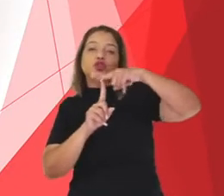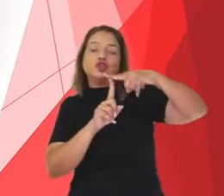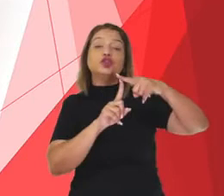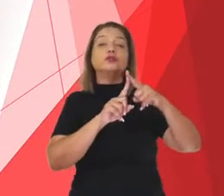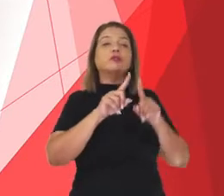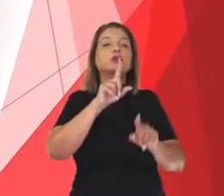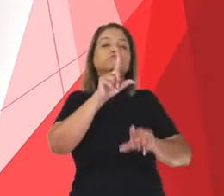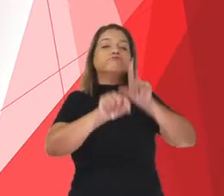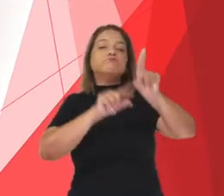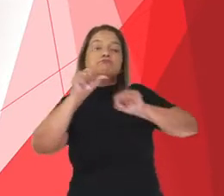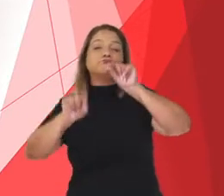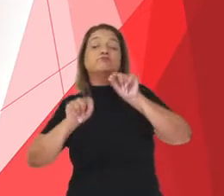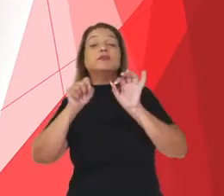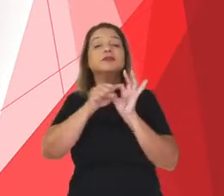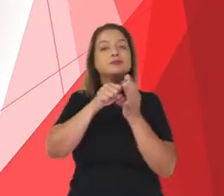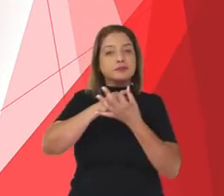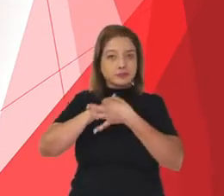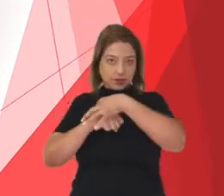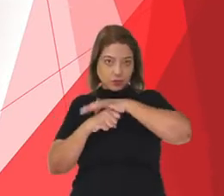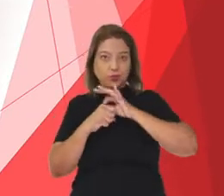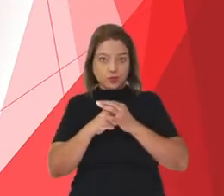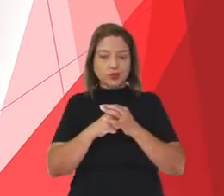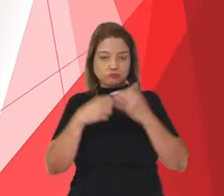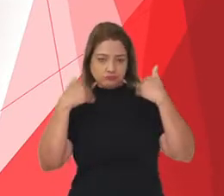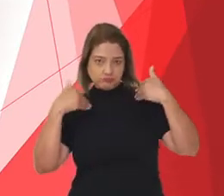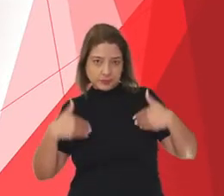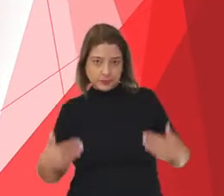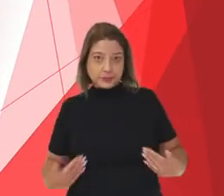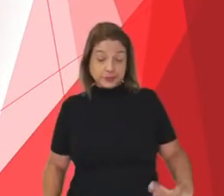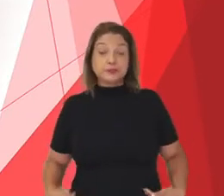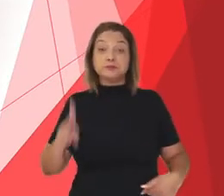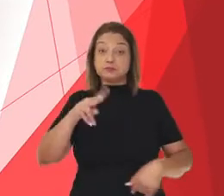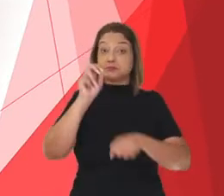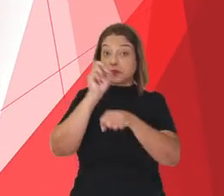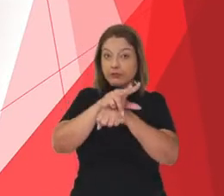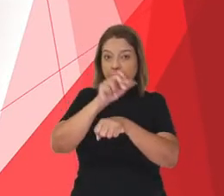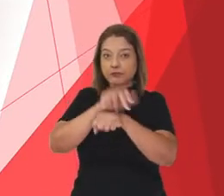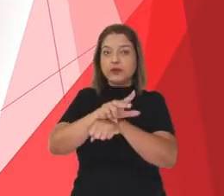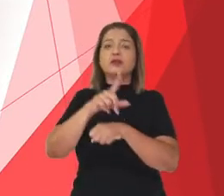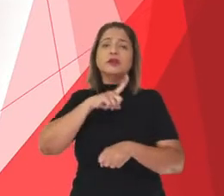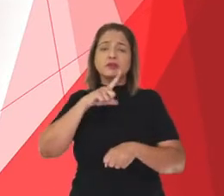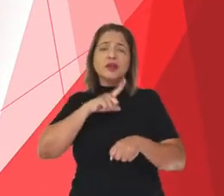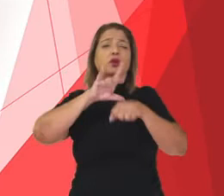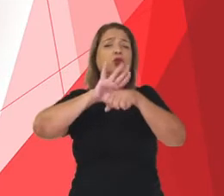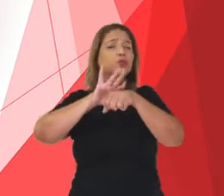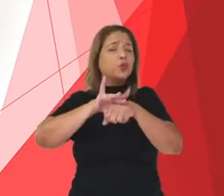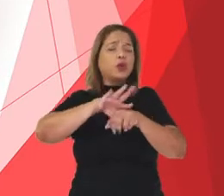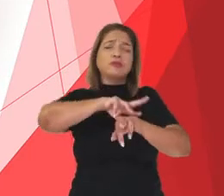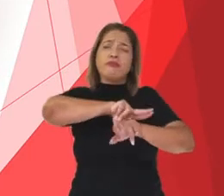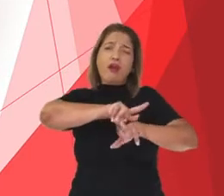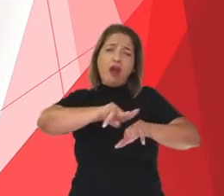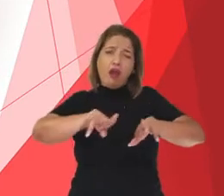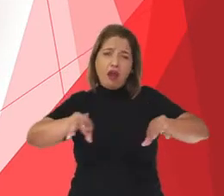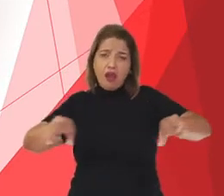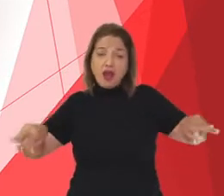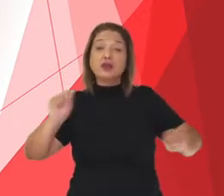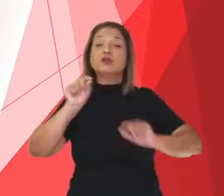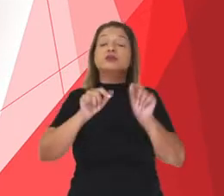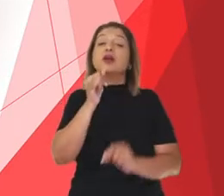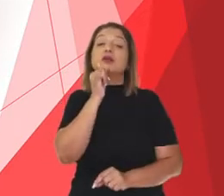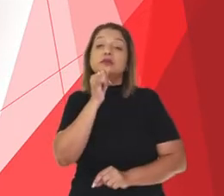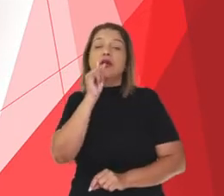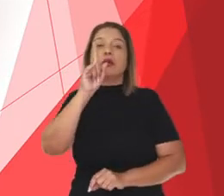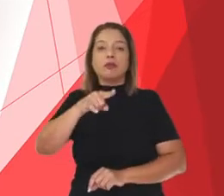preferido de célula. Por isso, os vírus são capazes de causar doenças diferentes, como